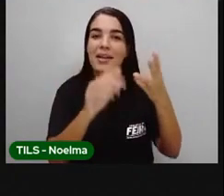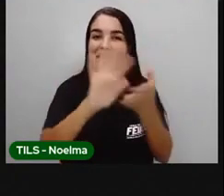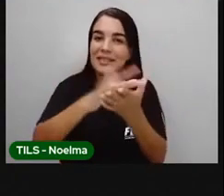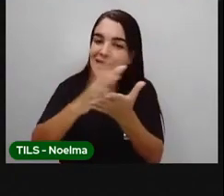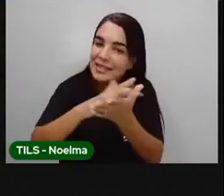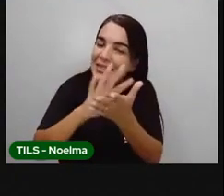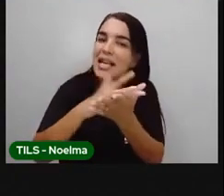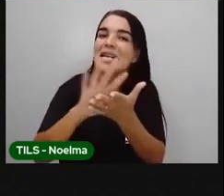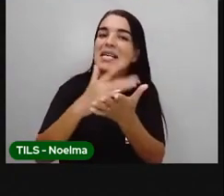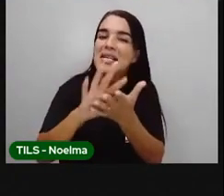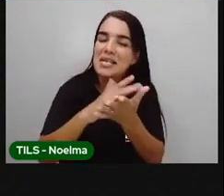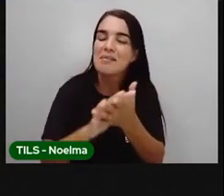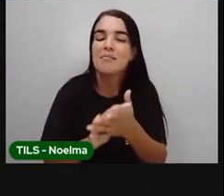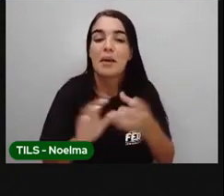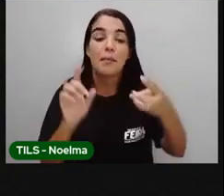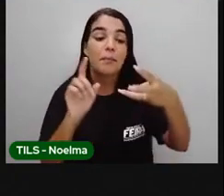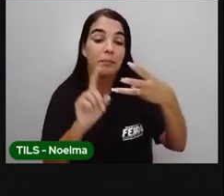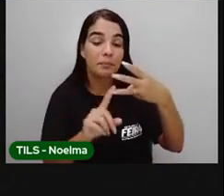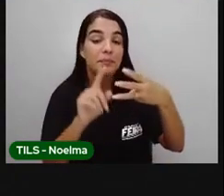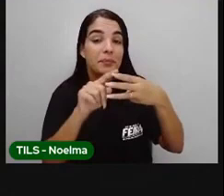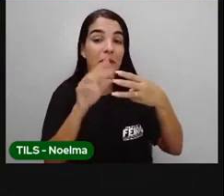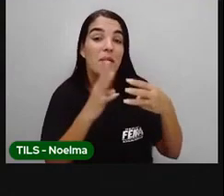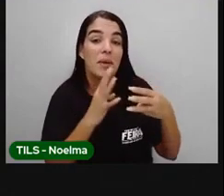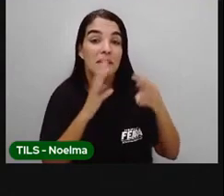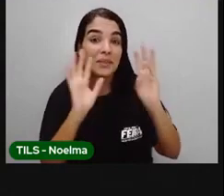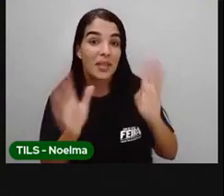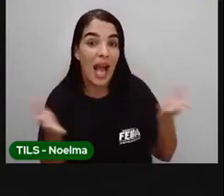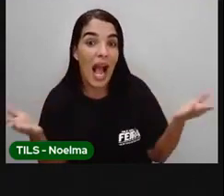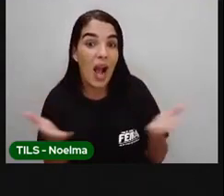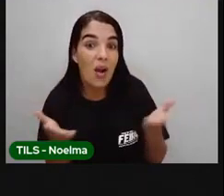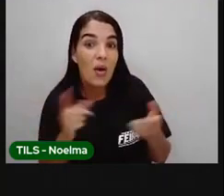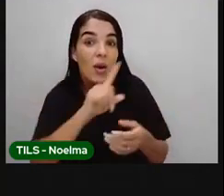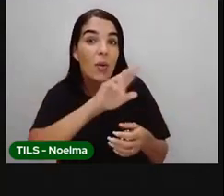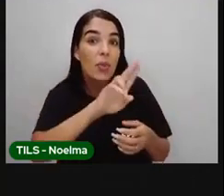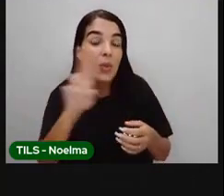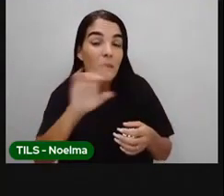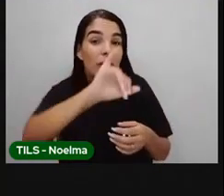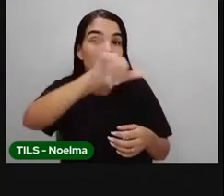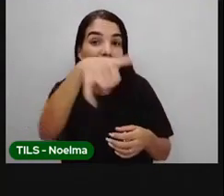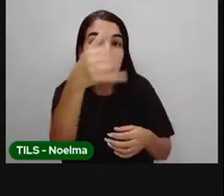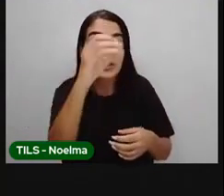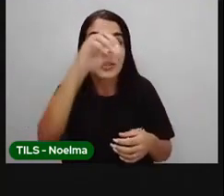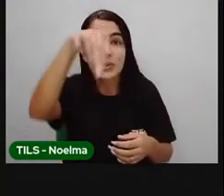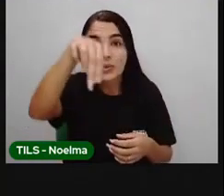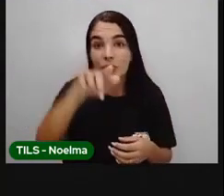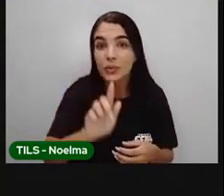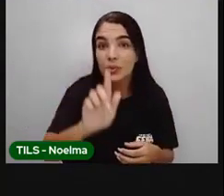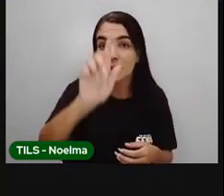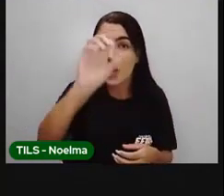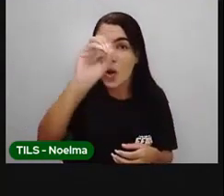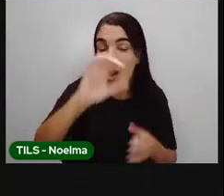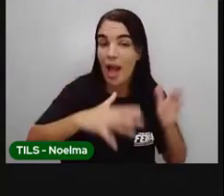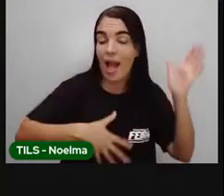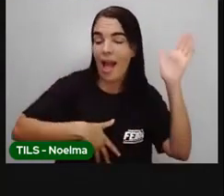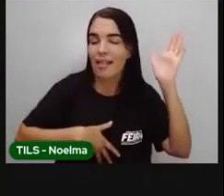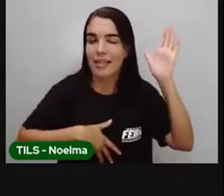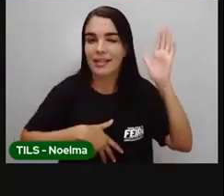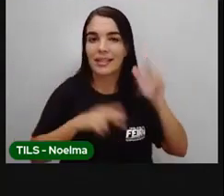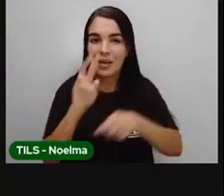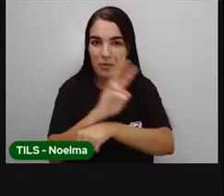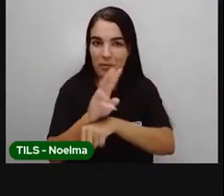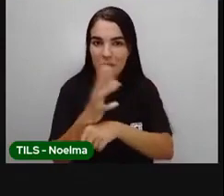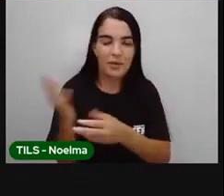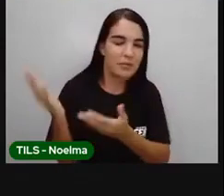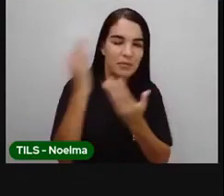a capoeira também vocês já conhecem. Nós vamos conhecer agora um pouquinho mais do jongo através desse vídeo aí.